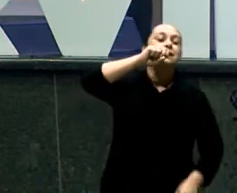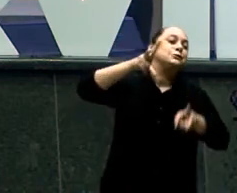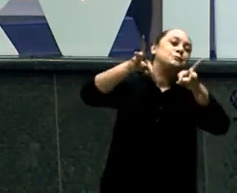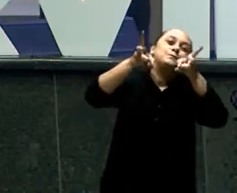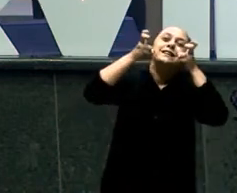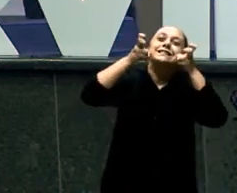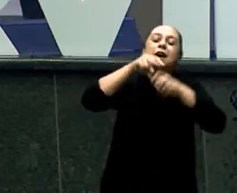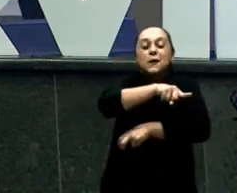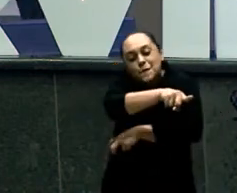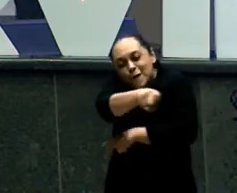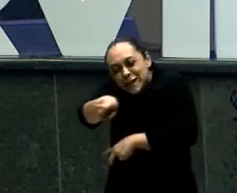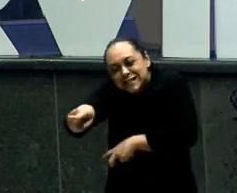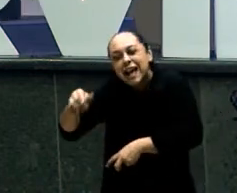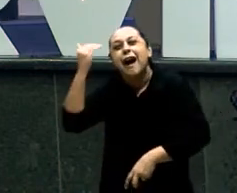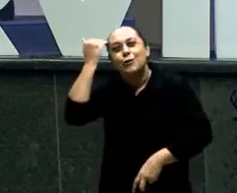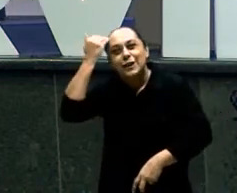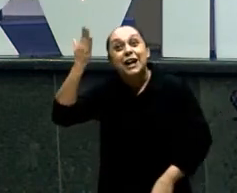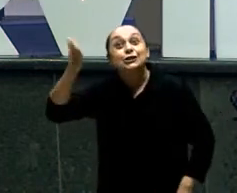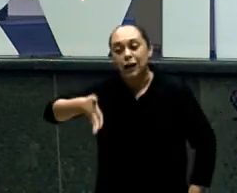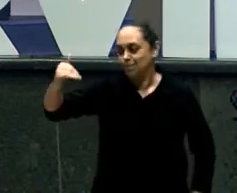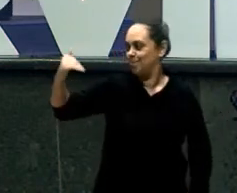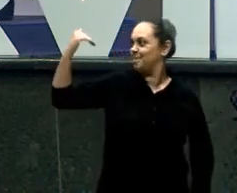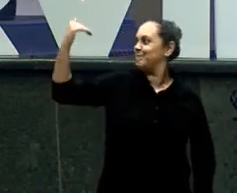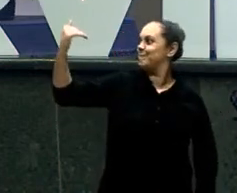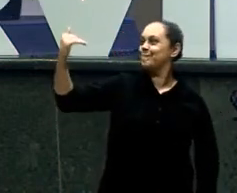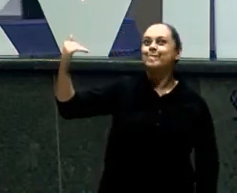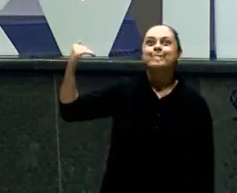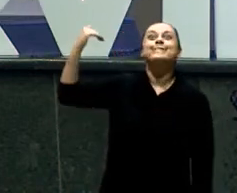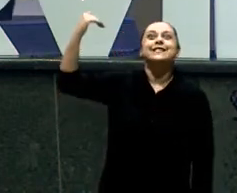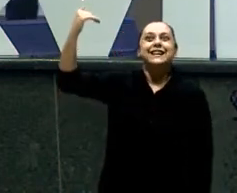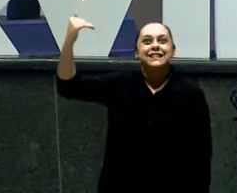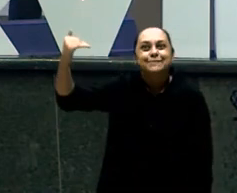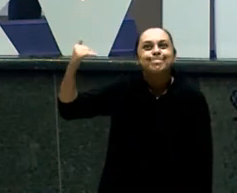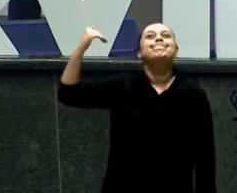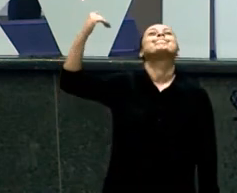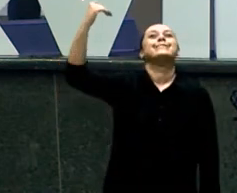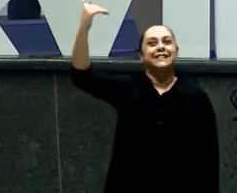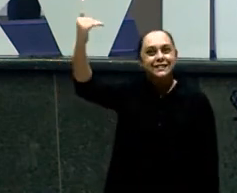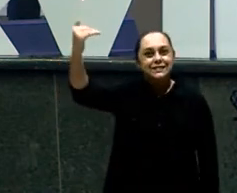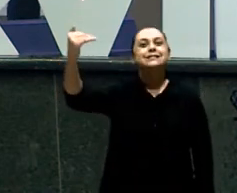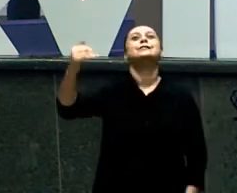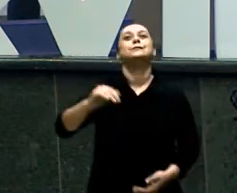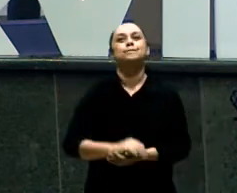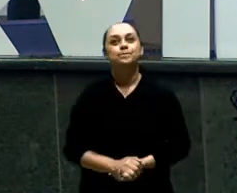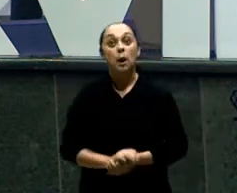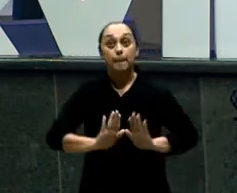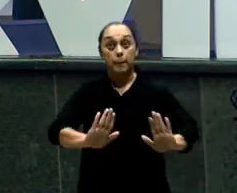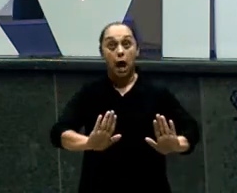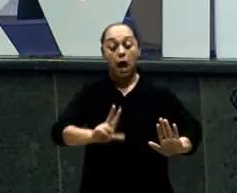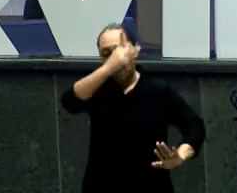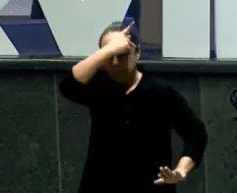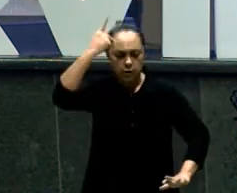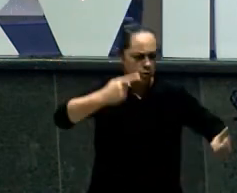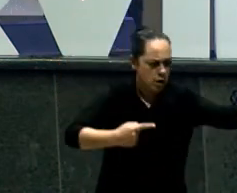É Você é muito Criança para isso Ainda Mas daí Chega alguém De fora E diz Que tamanho De homem Que